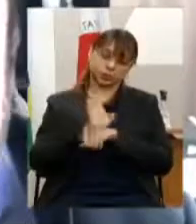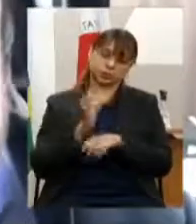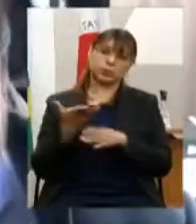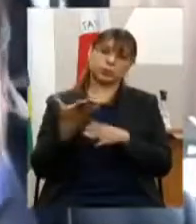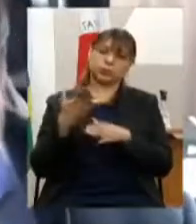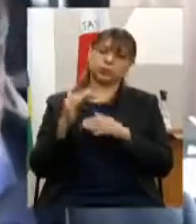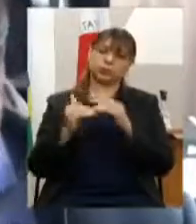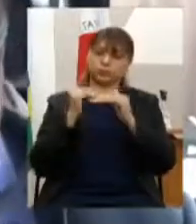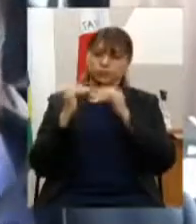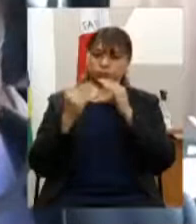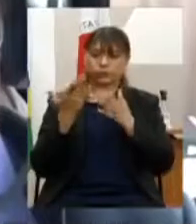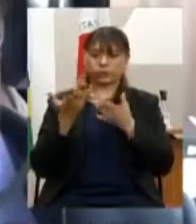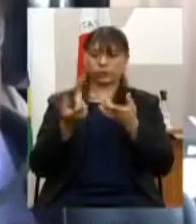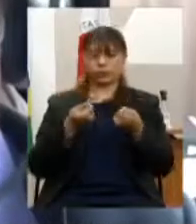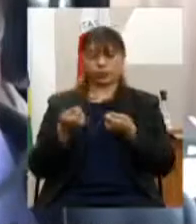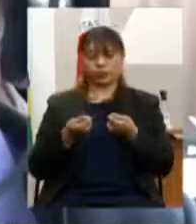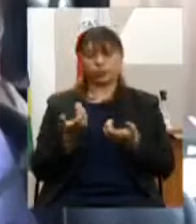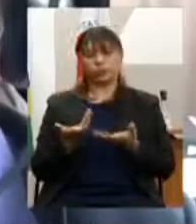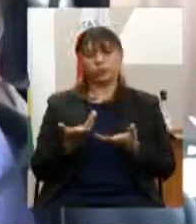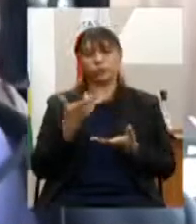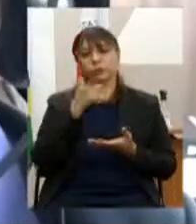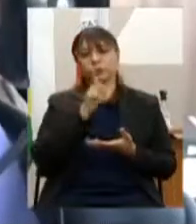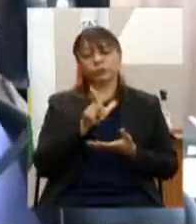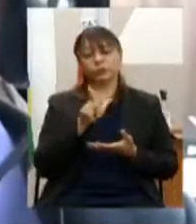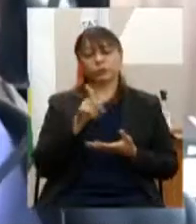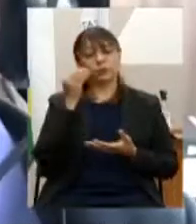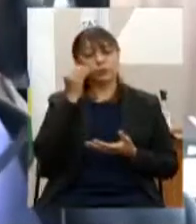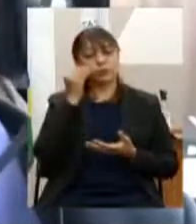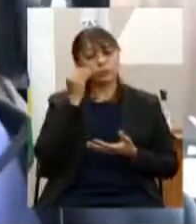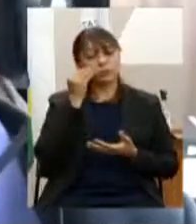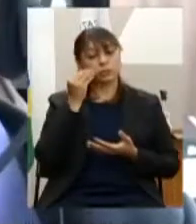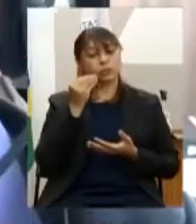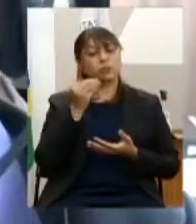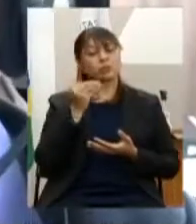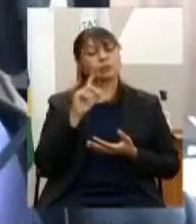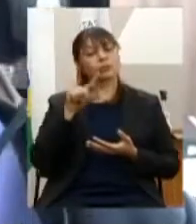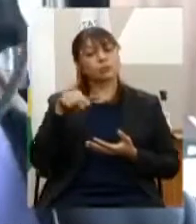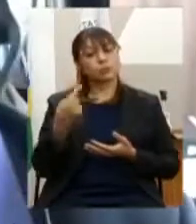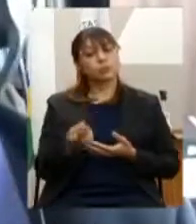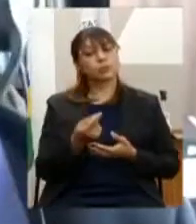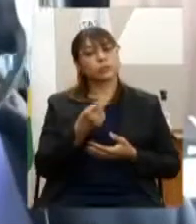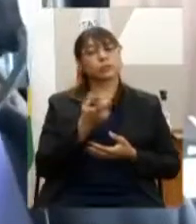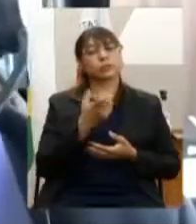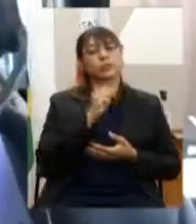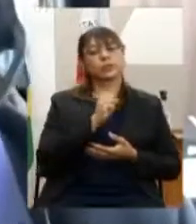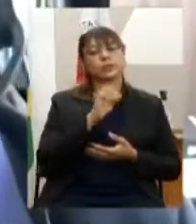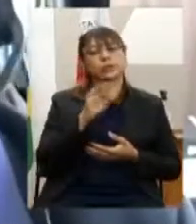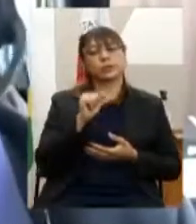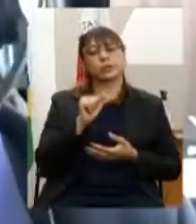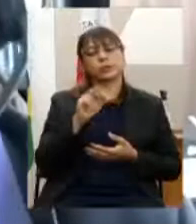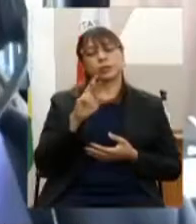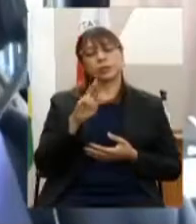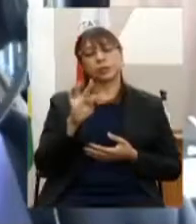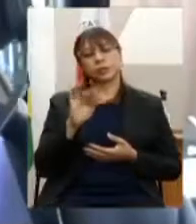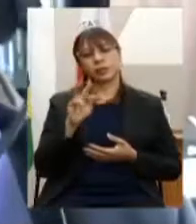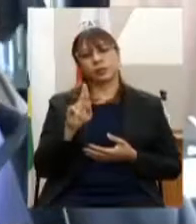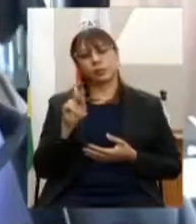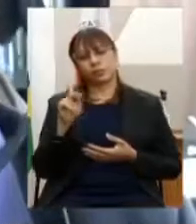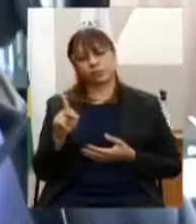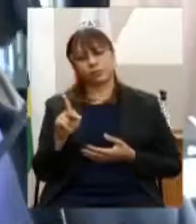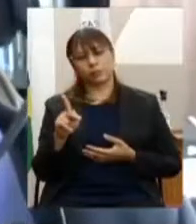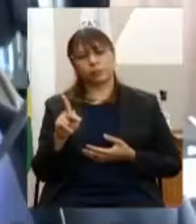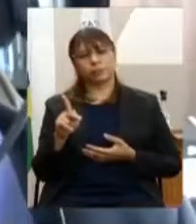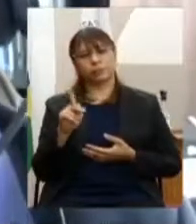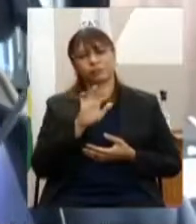de providência para que no próximo ciclo do CID startups and entrepreneurship ecosystem